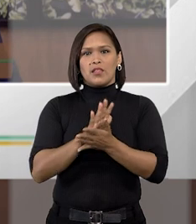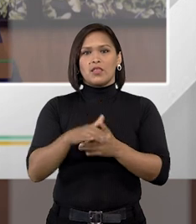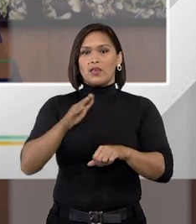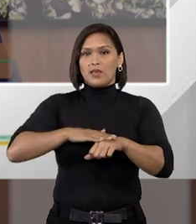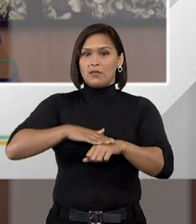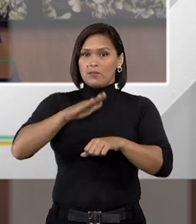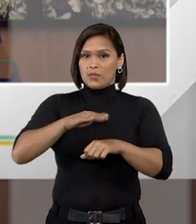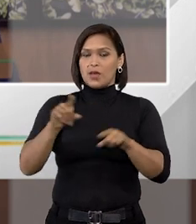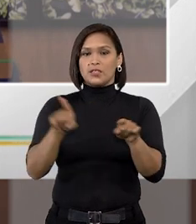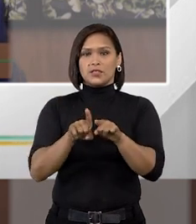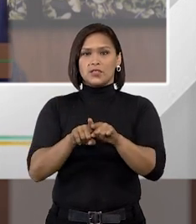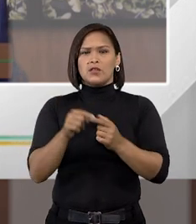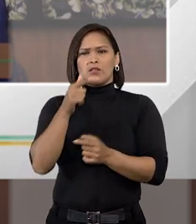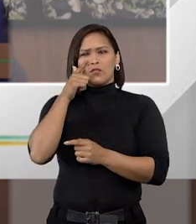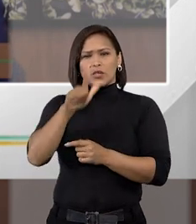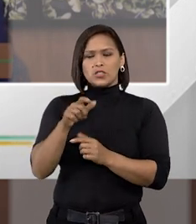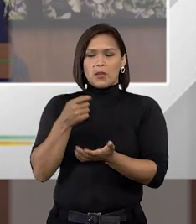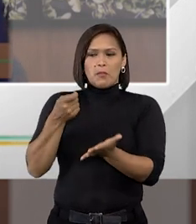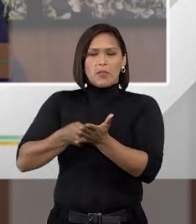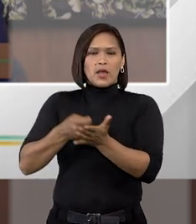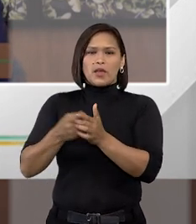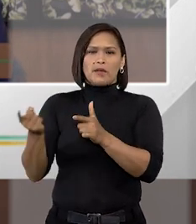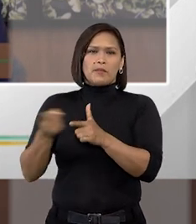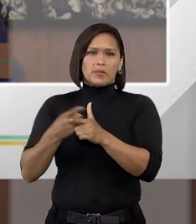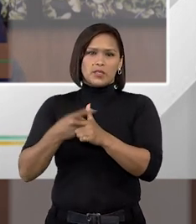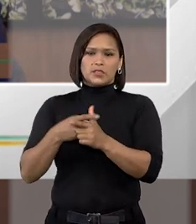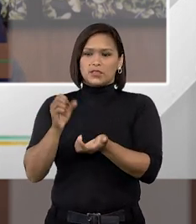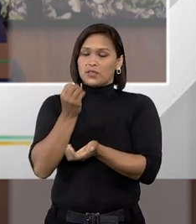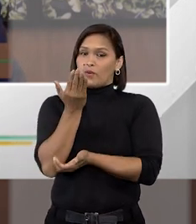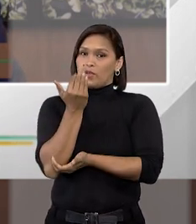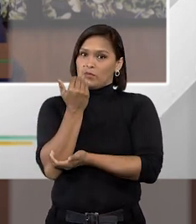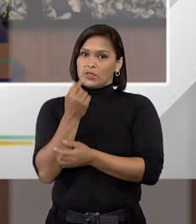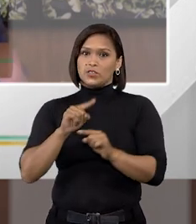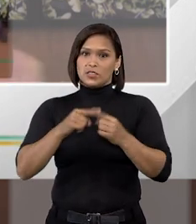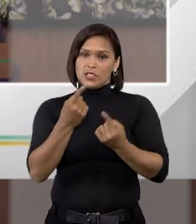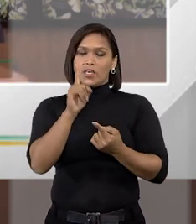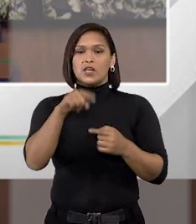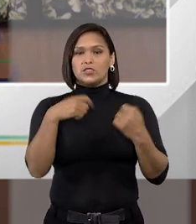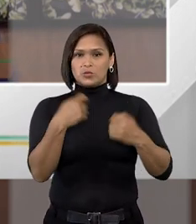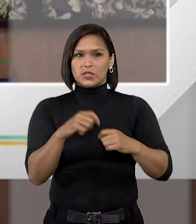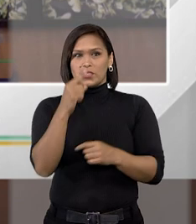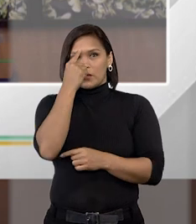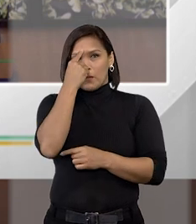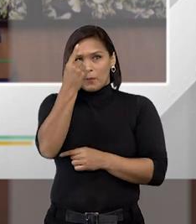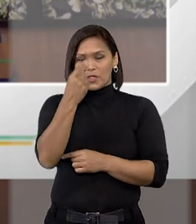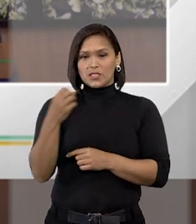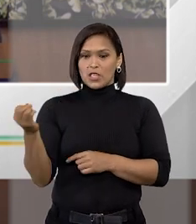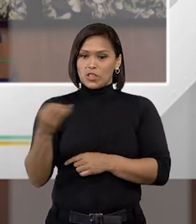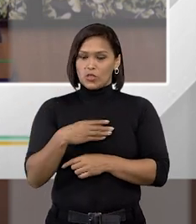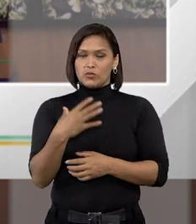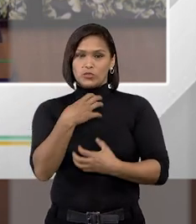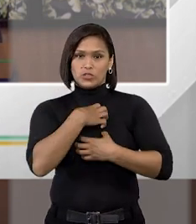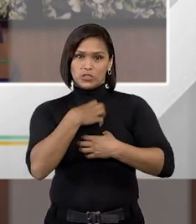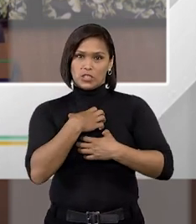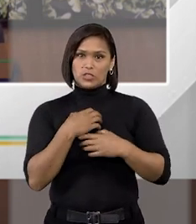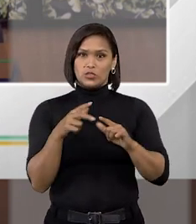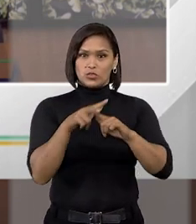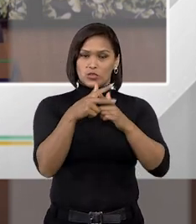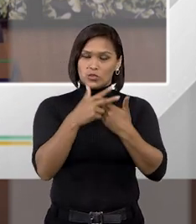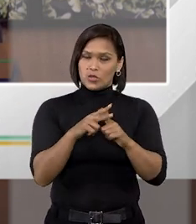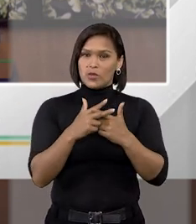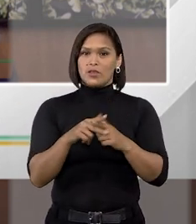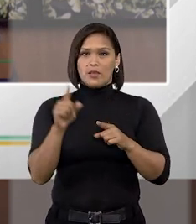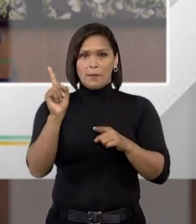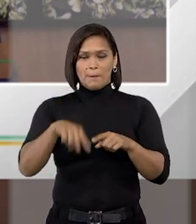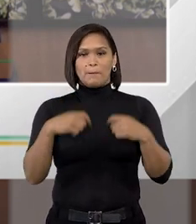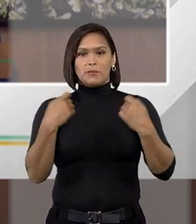mais ainda não vai nem conseguir poder pagar a pensão alimentícia a gente precisa pensar em novos mecanismos em